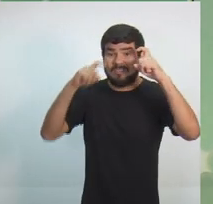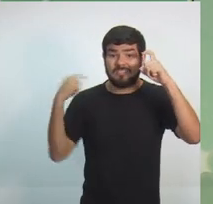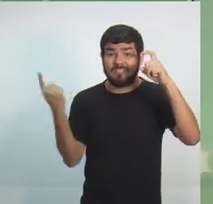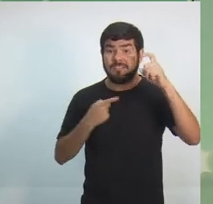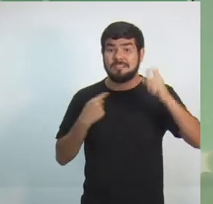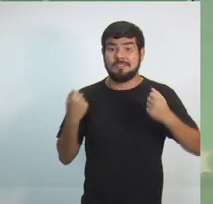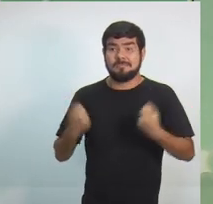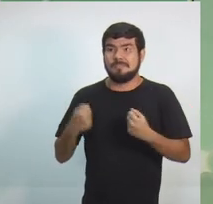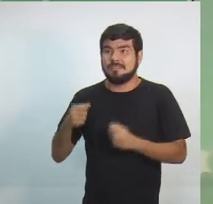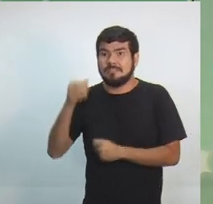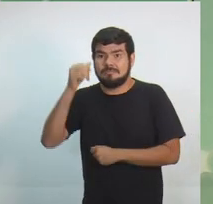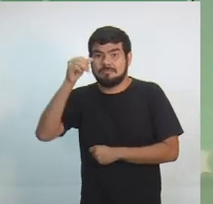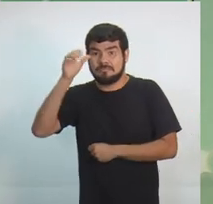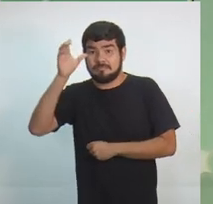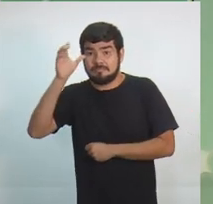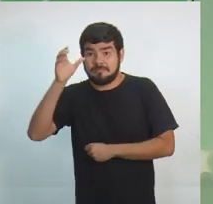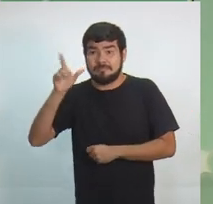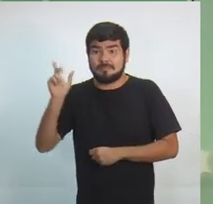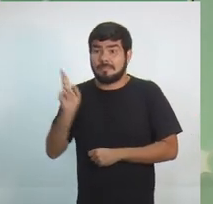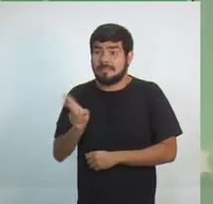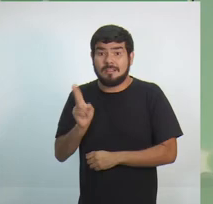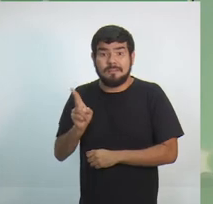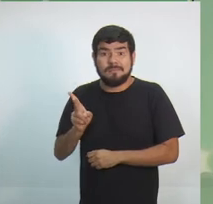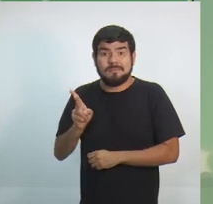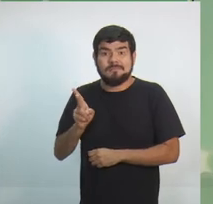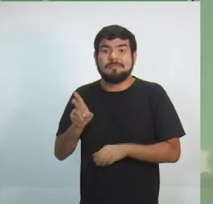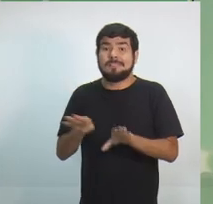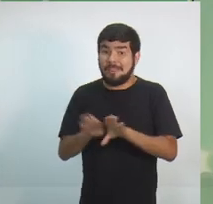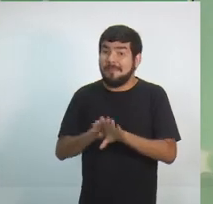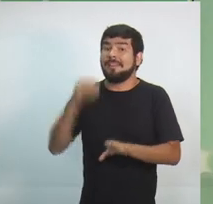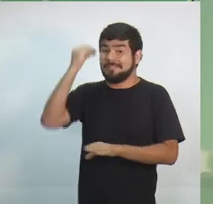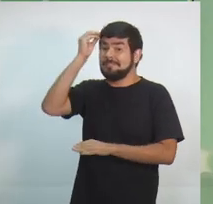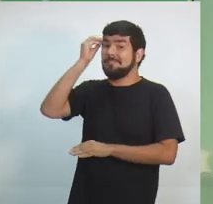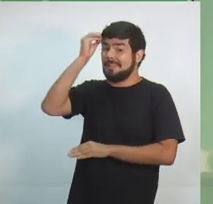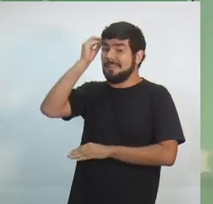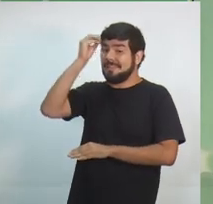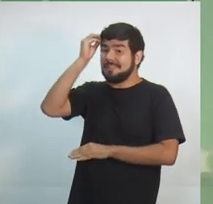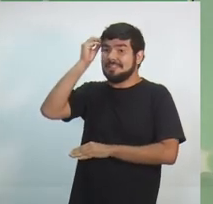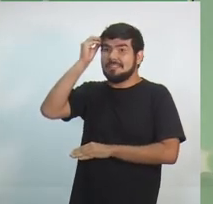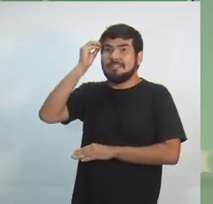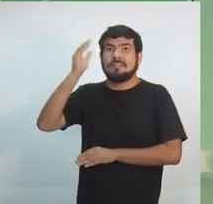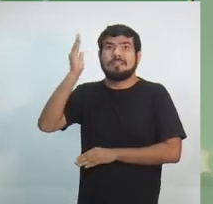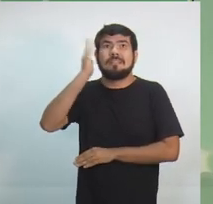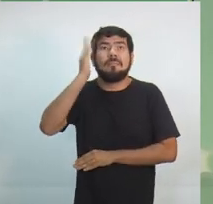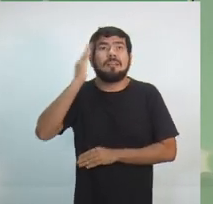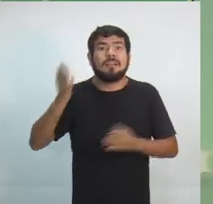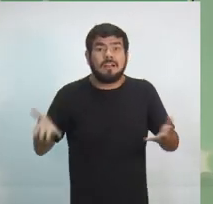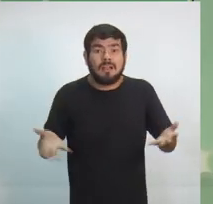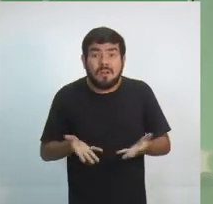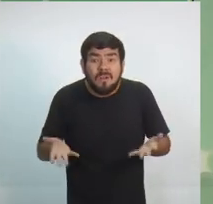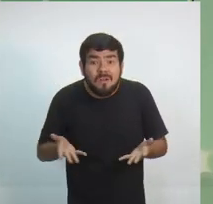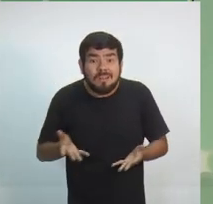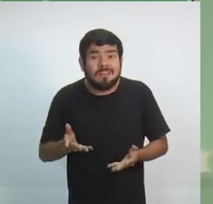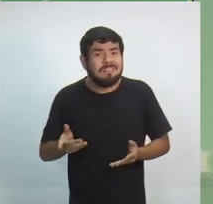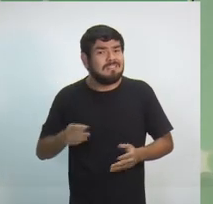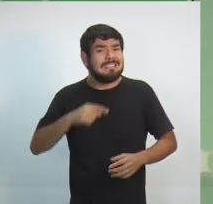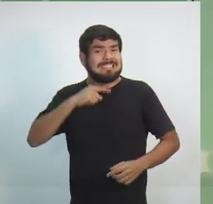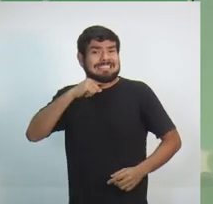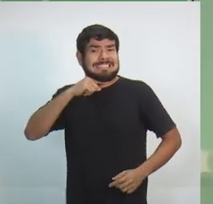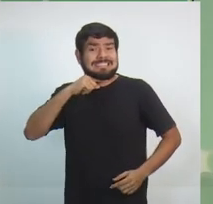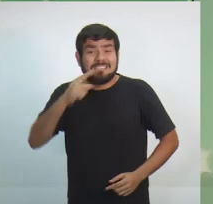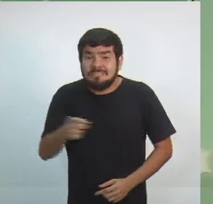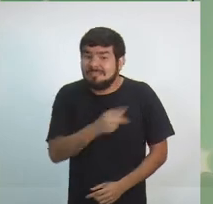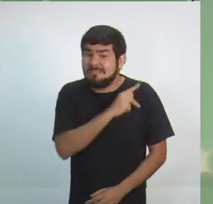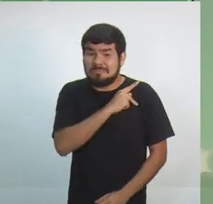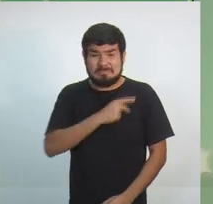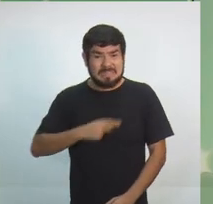alerta e ter experiência para poder saber que, nesse momento, nenhum presidente, volto a repir, nenhum